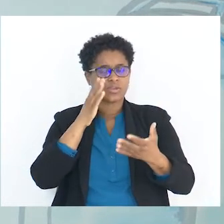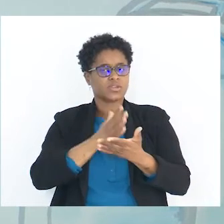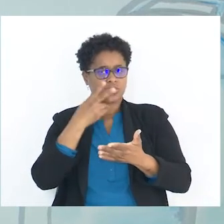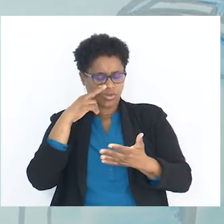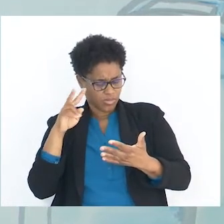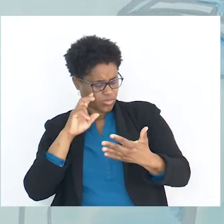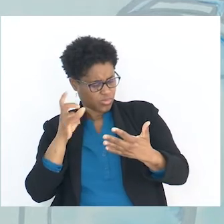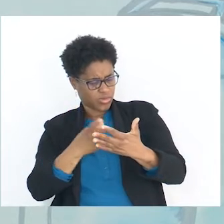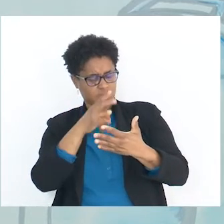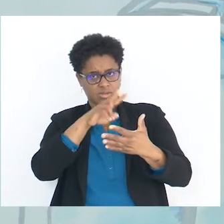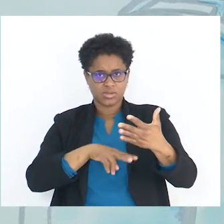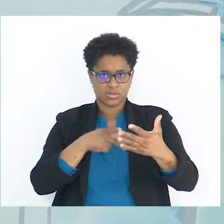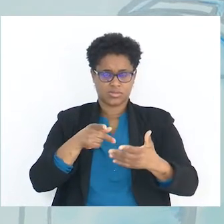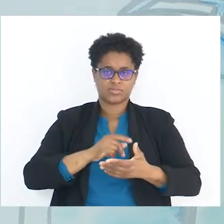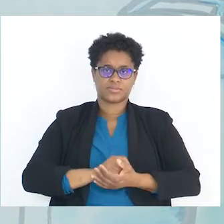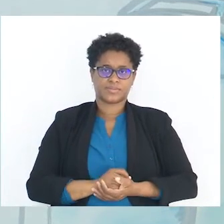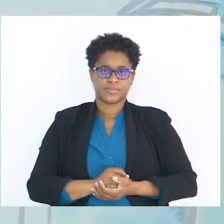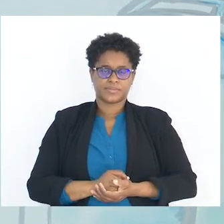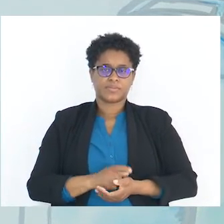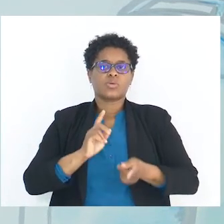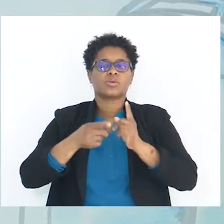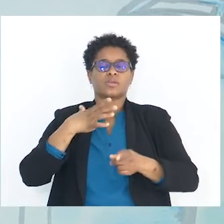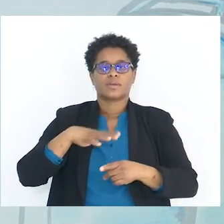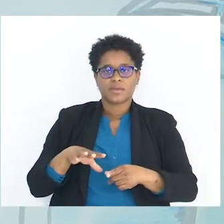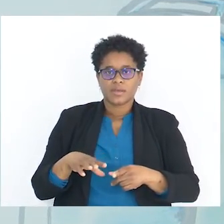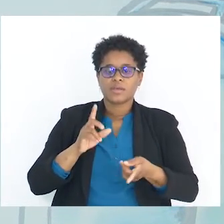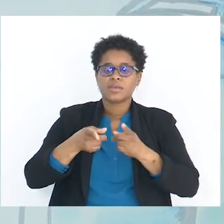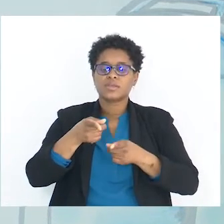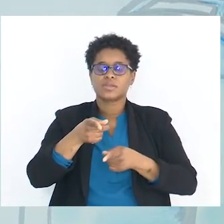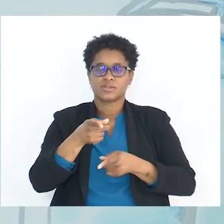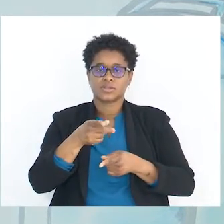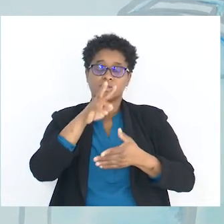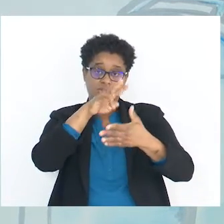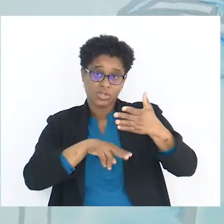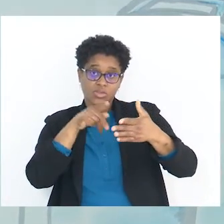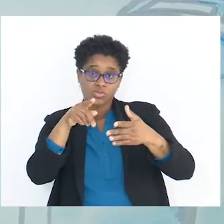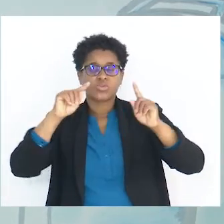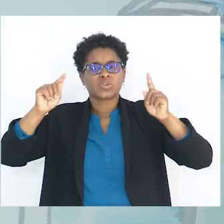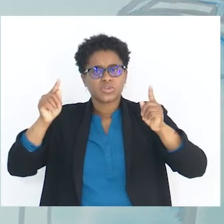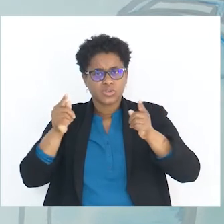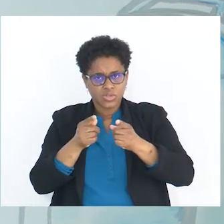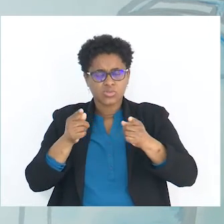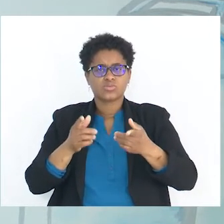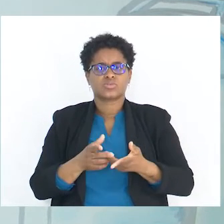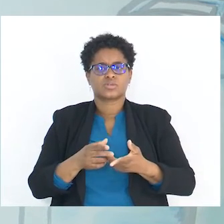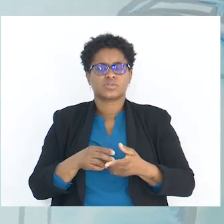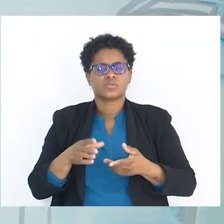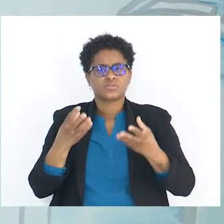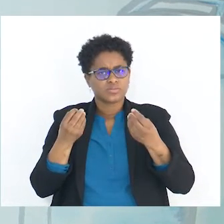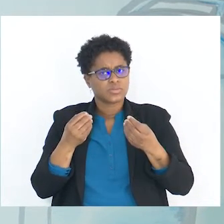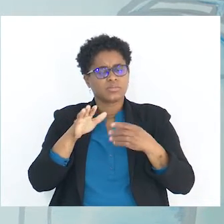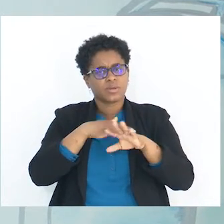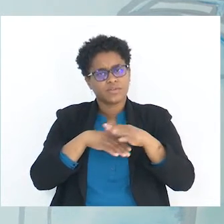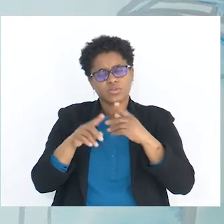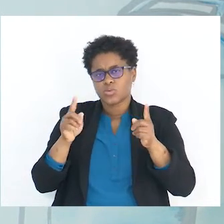dúvida, só ir lá procurar esse texto e avança. O que é que se quer é que, com esse texto, tu reduzas ao máximo